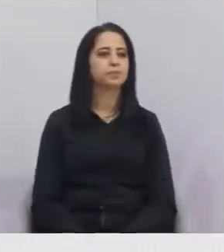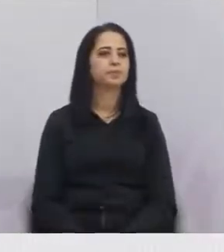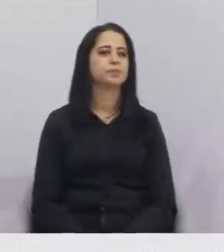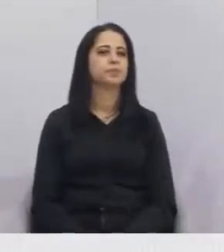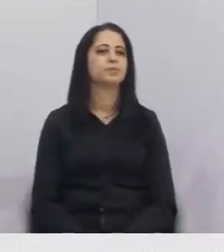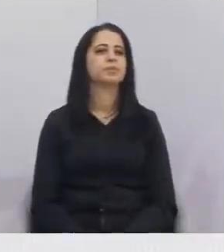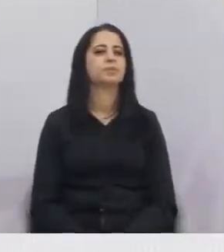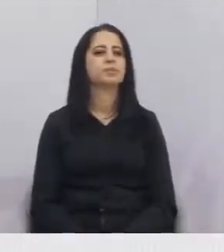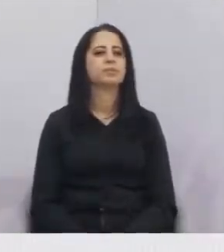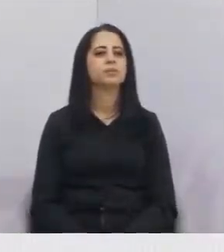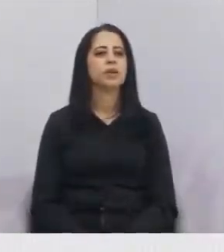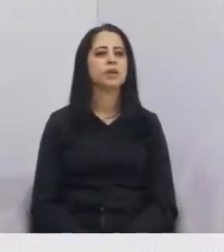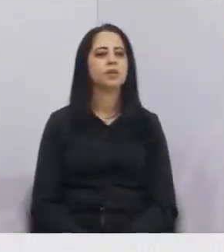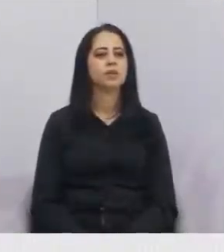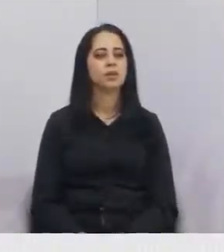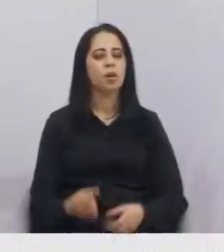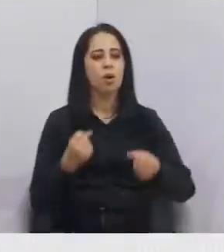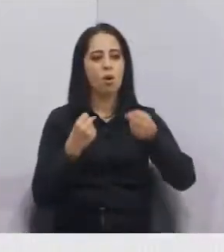Mostra aqui a minha filha.